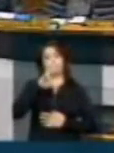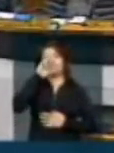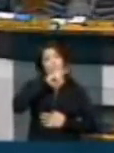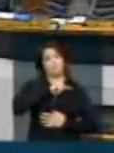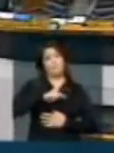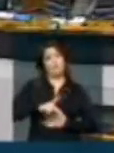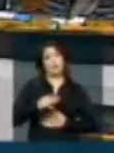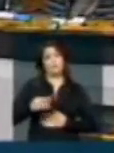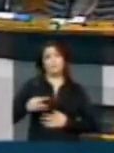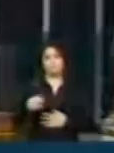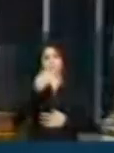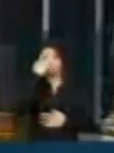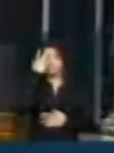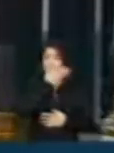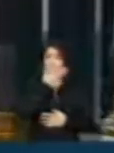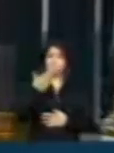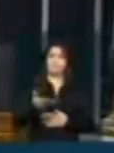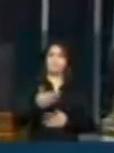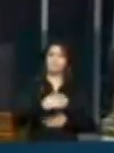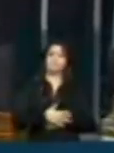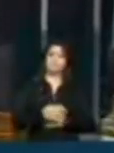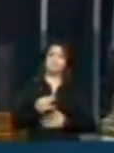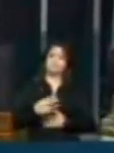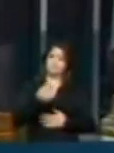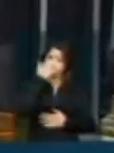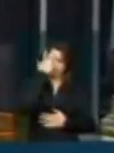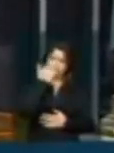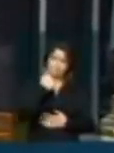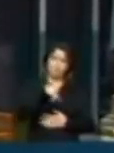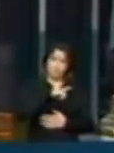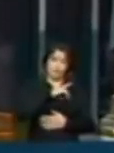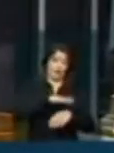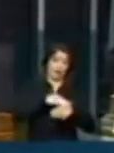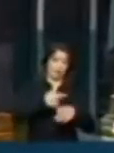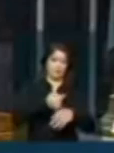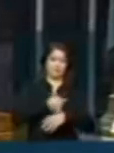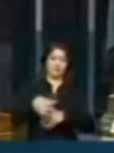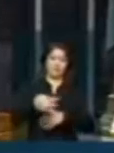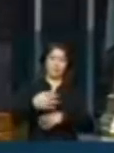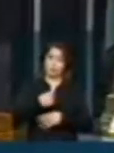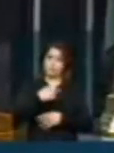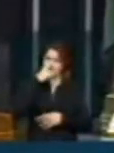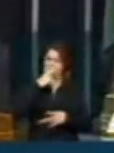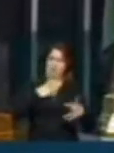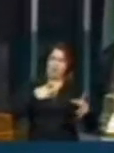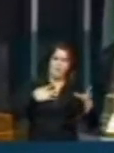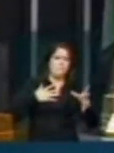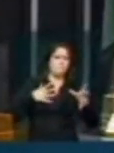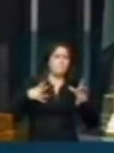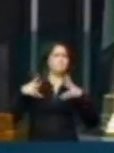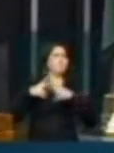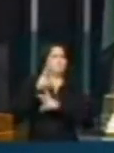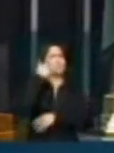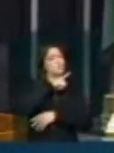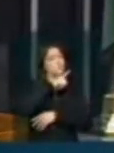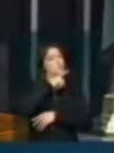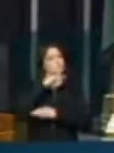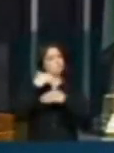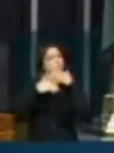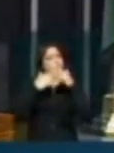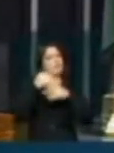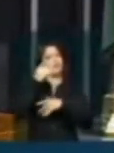Colegas, todos chegamos essa semana de um grande embate que a democracia brasileira